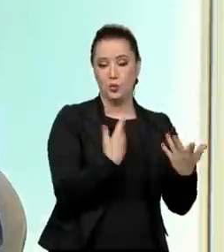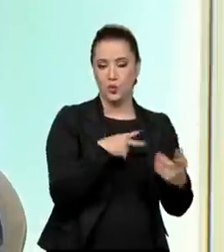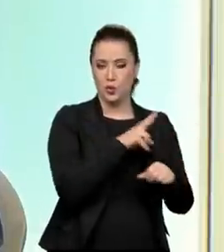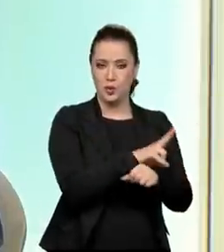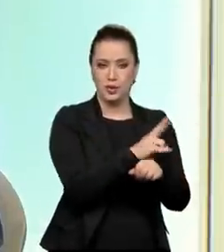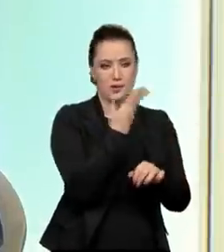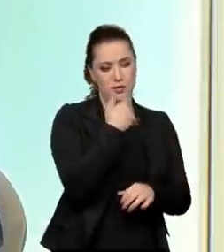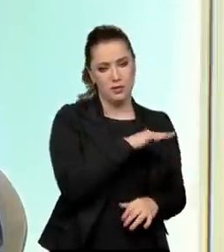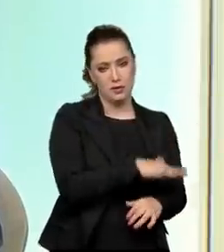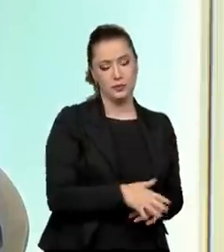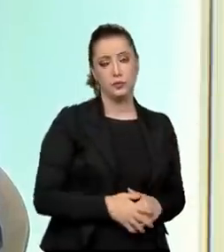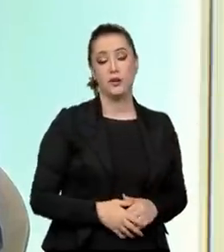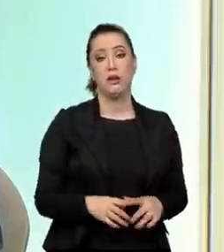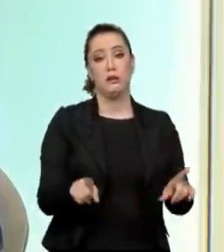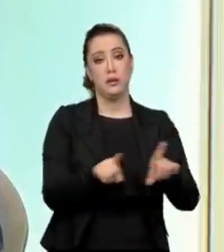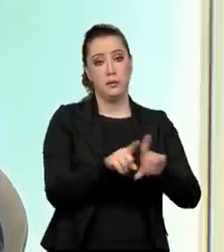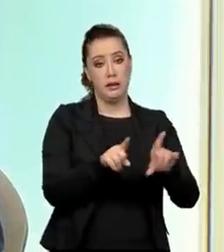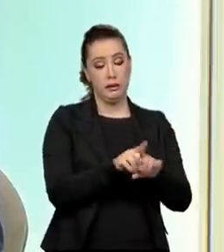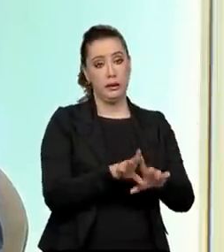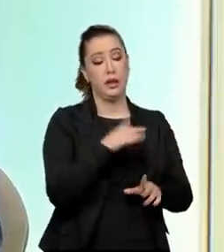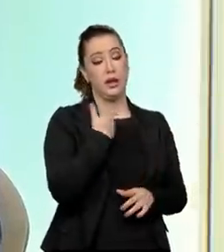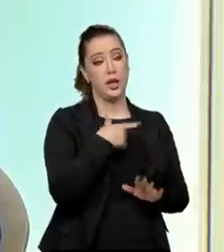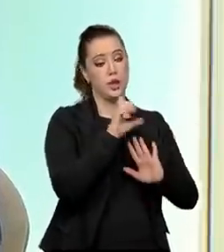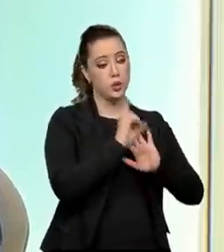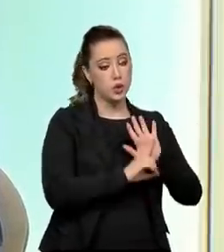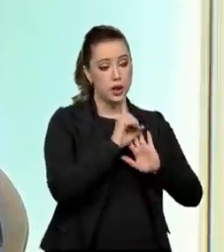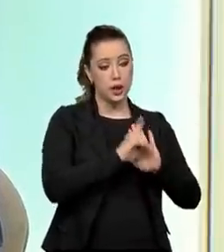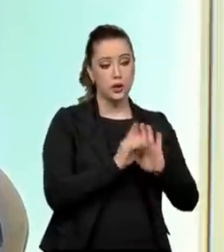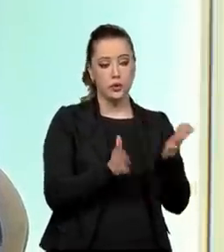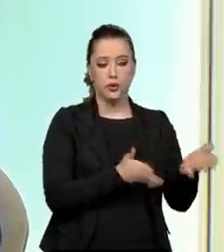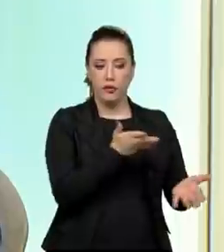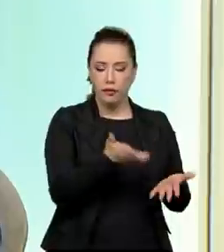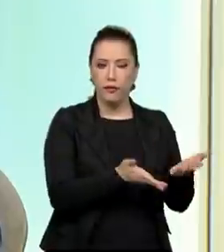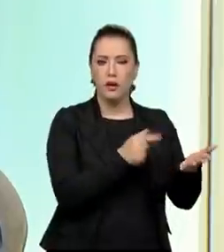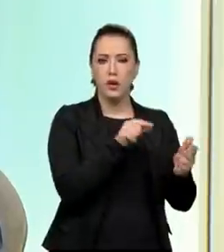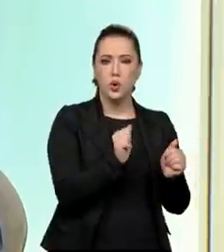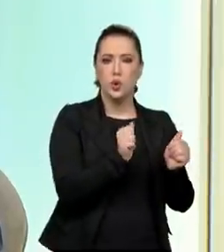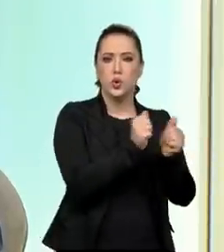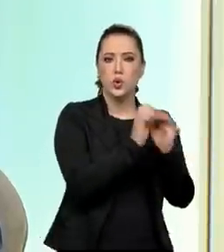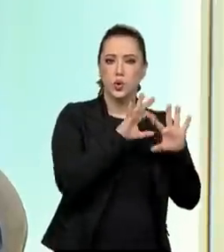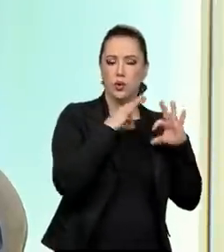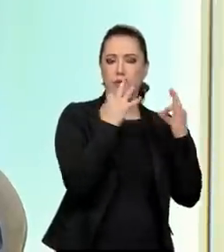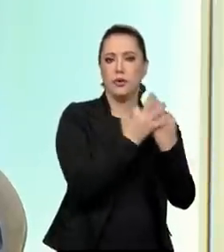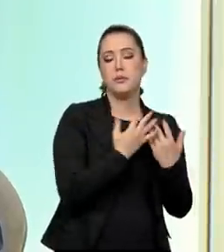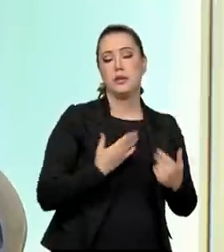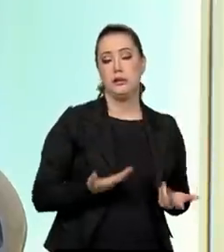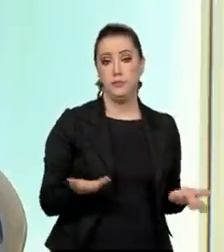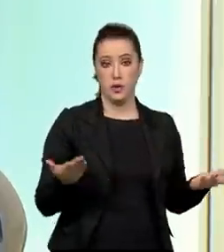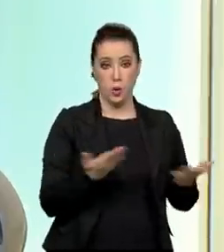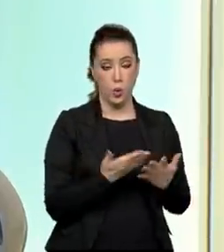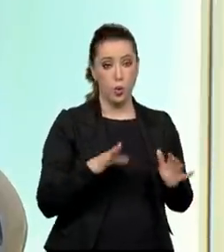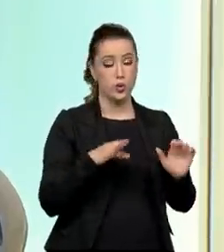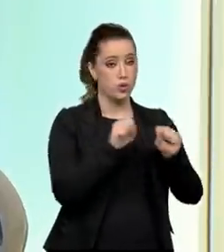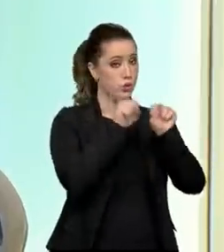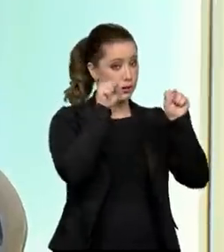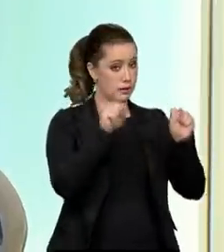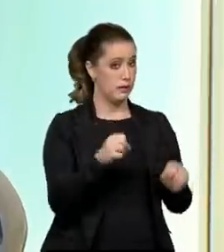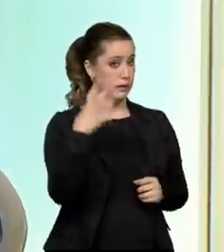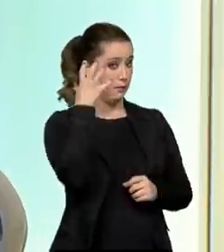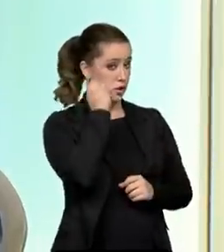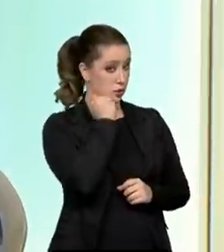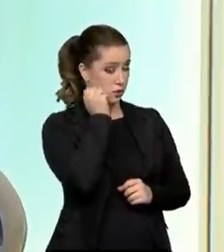por exemplo, hoje na área do direito à convivência familiar e comunitária, um sistema de adoção, cadastro de adoção, onde